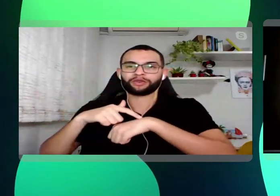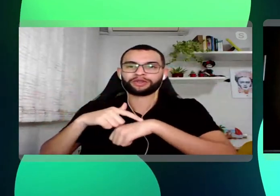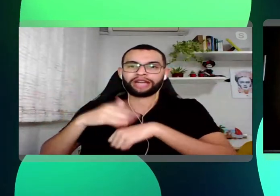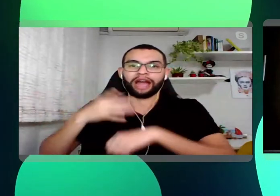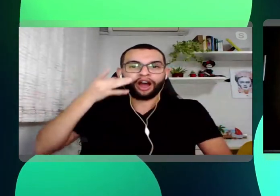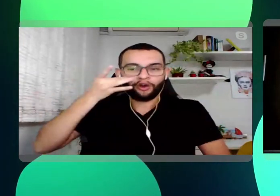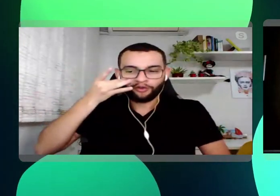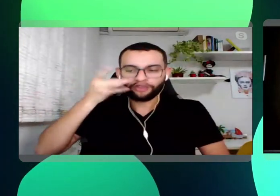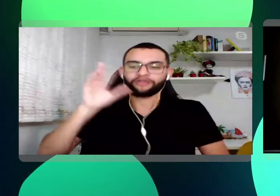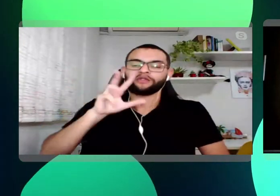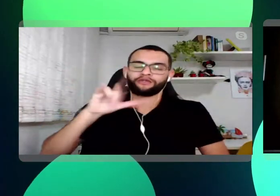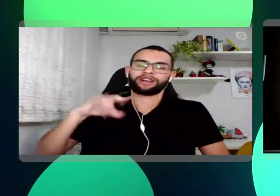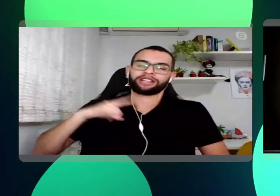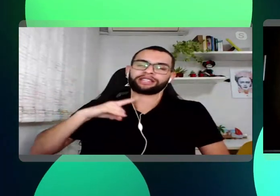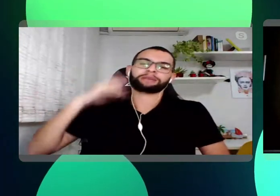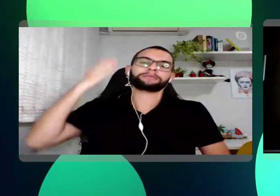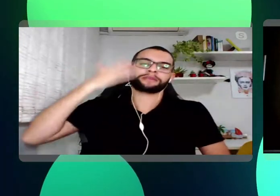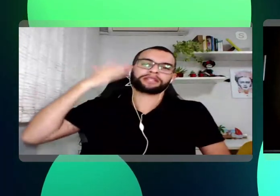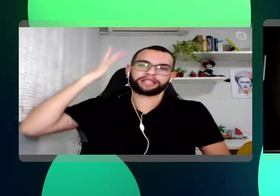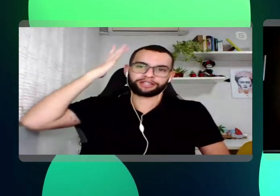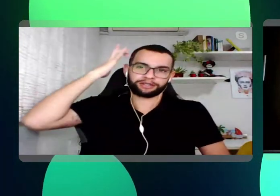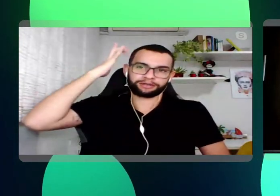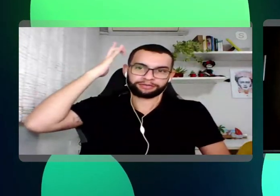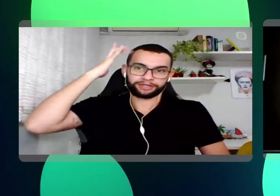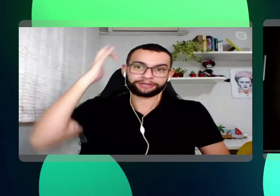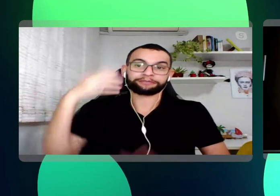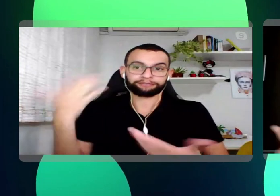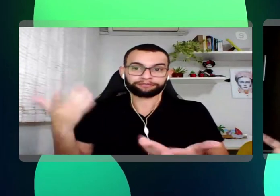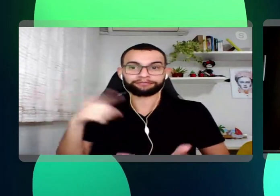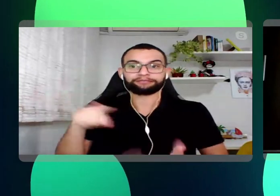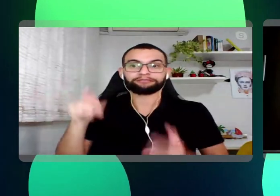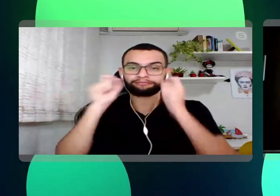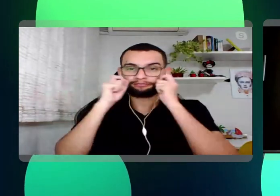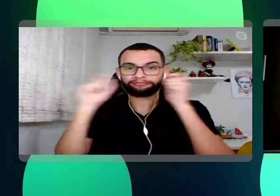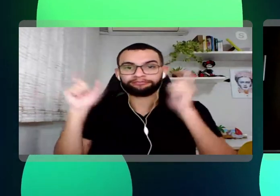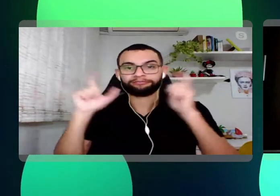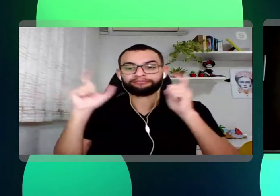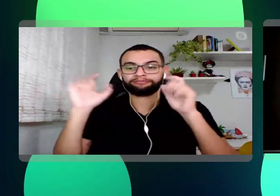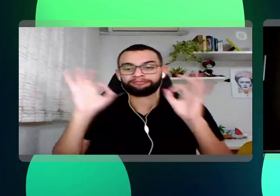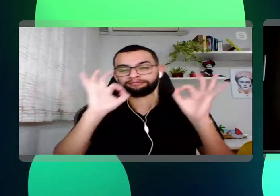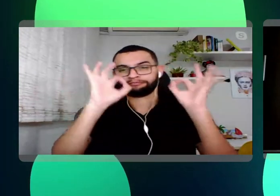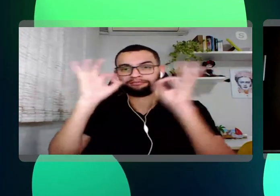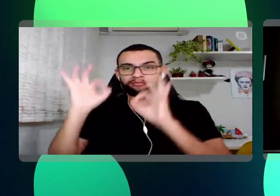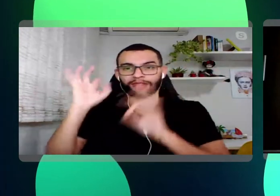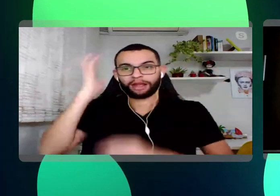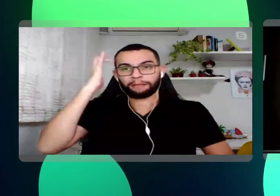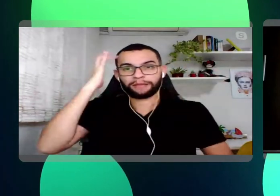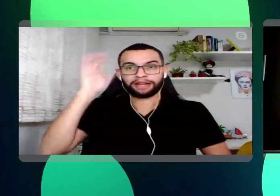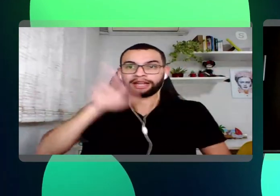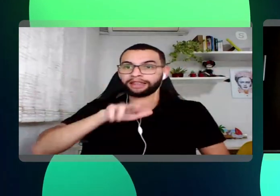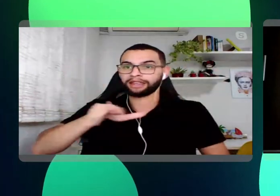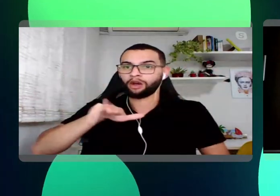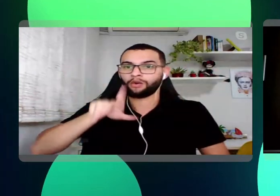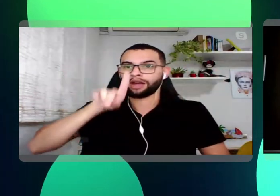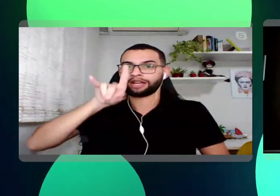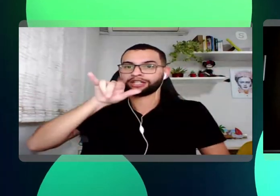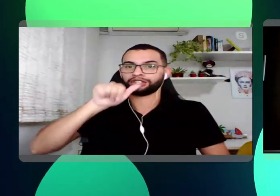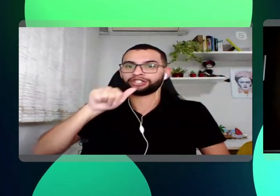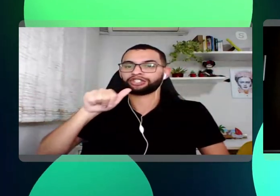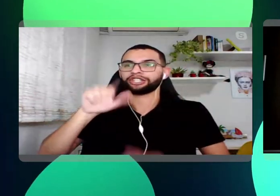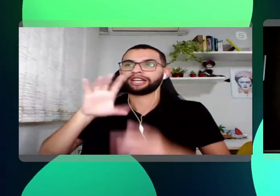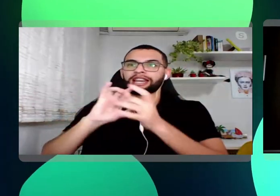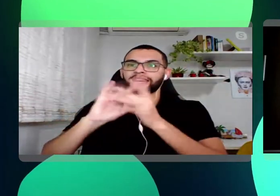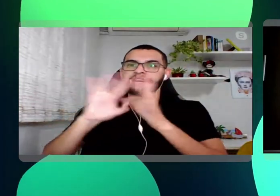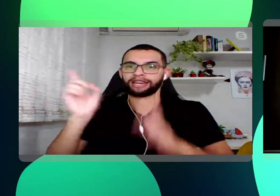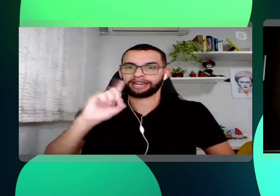palestras vão acontecer amanhã. Então, fiquem de olho. Amanhã não é dia livre, não é férias